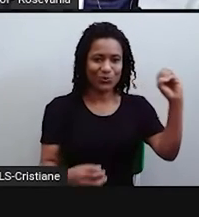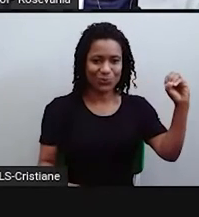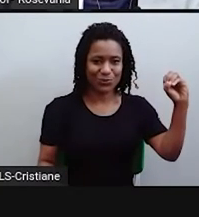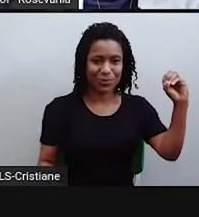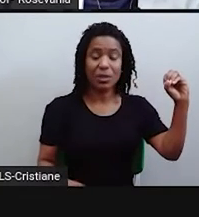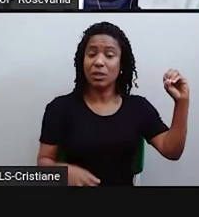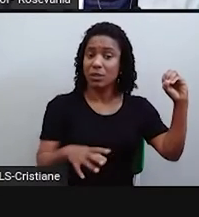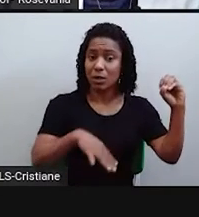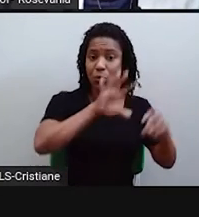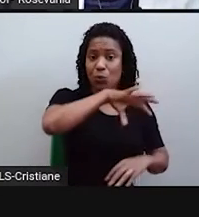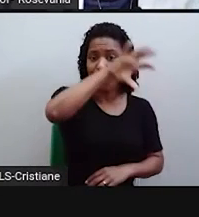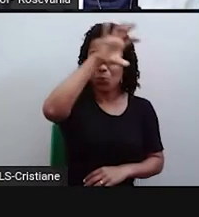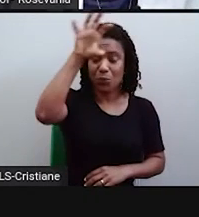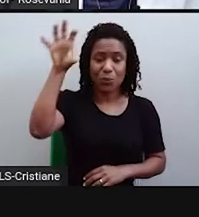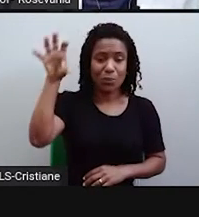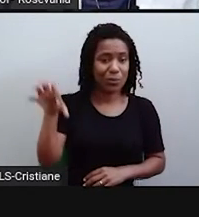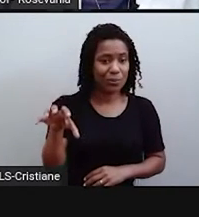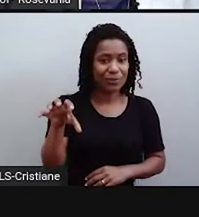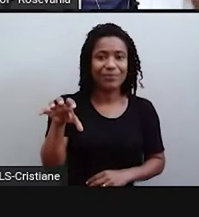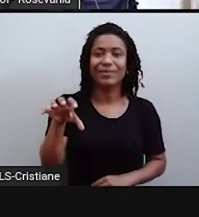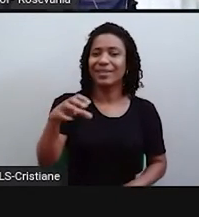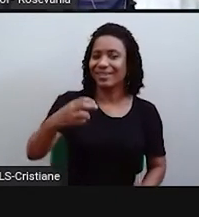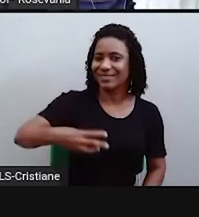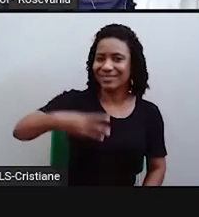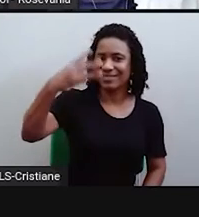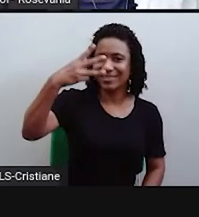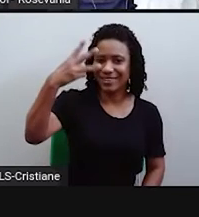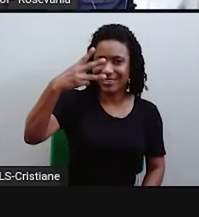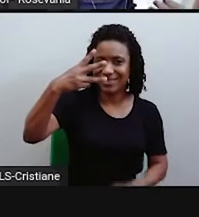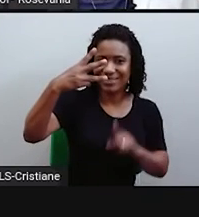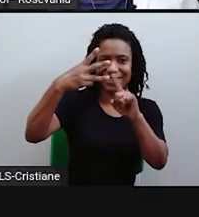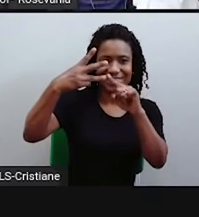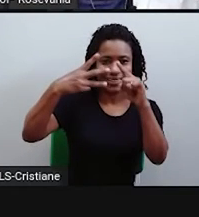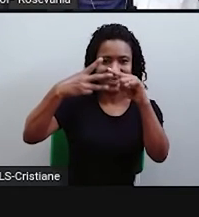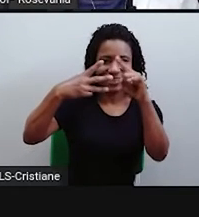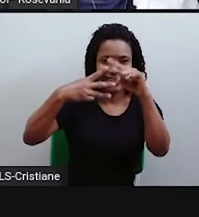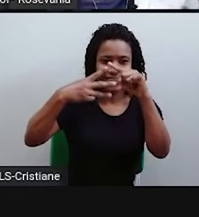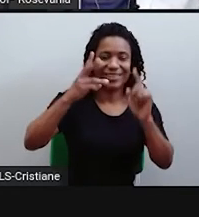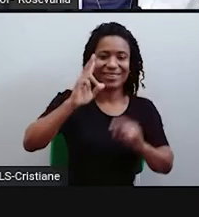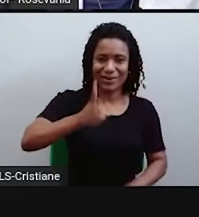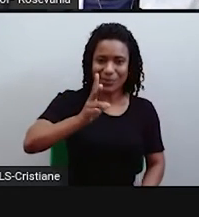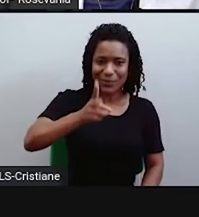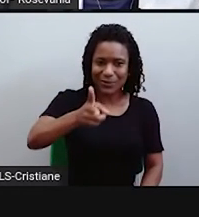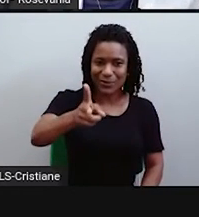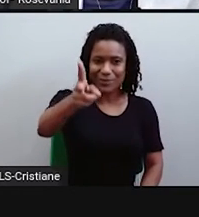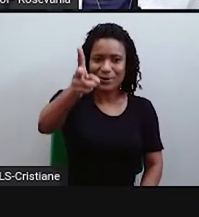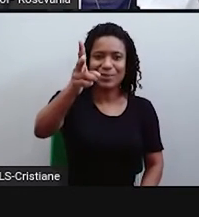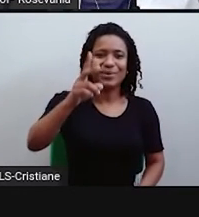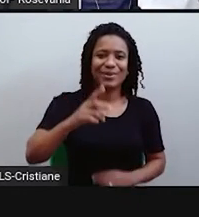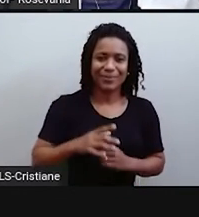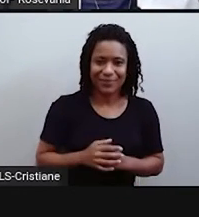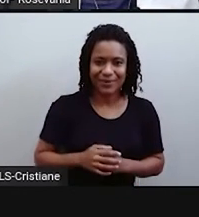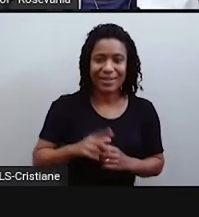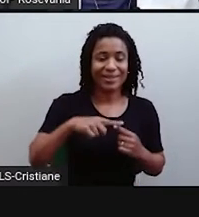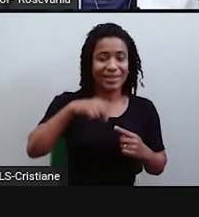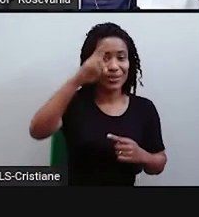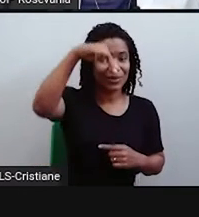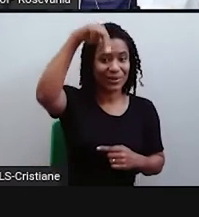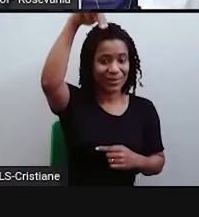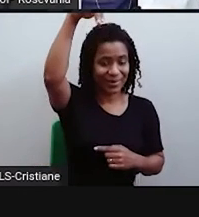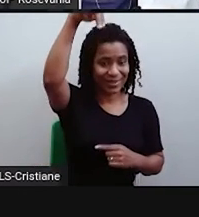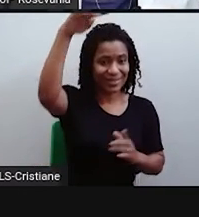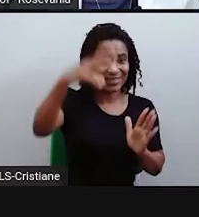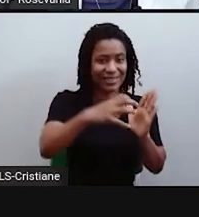e já com as características dos nomes, que vão perdurar até hoje, a região Norte, a região Centro-Oeste, e a região Sul.